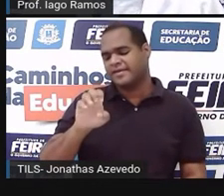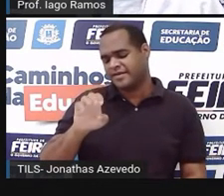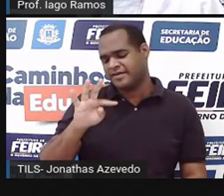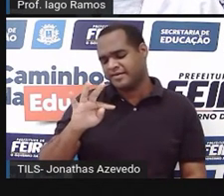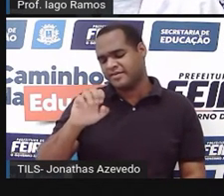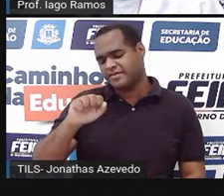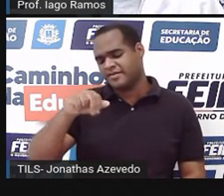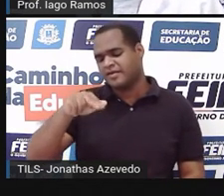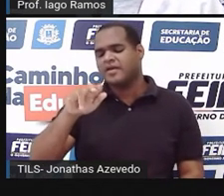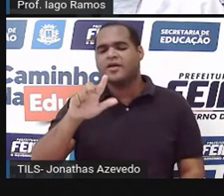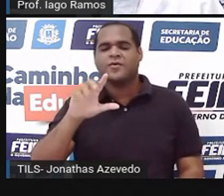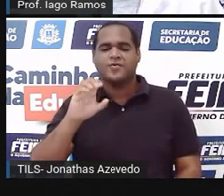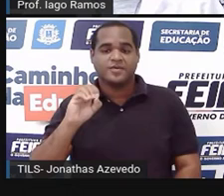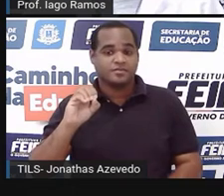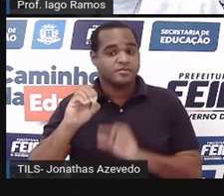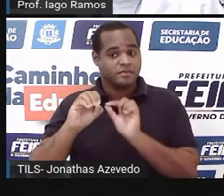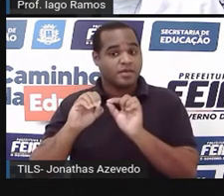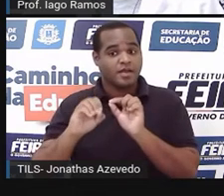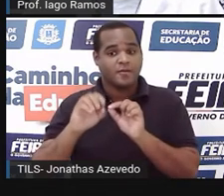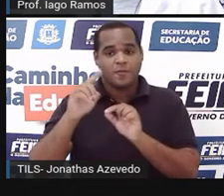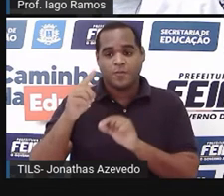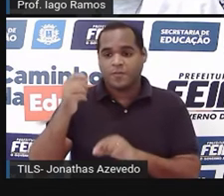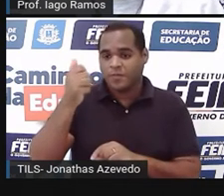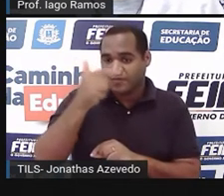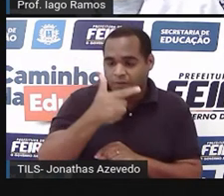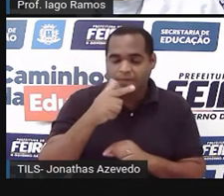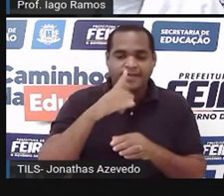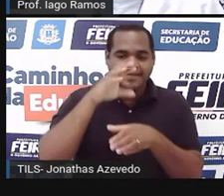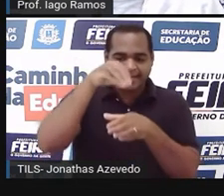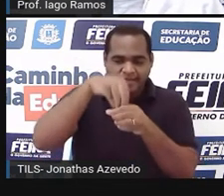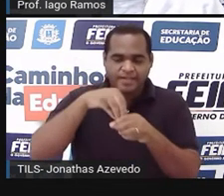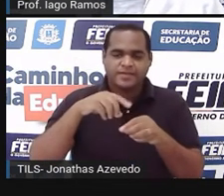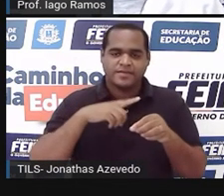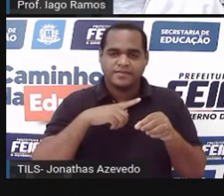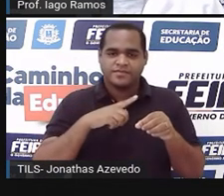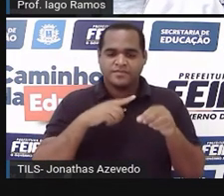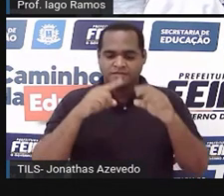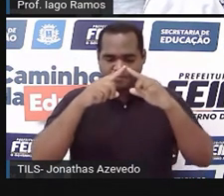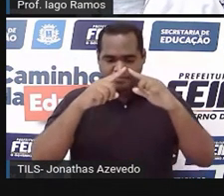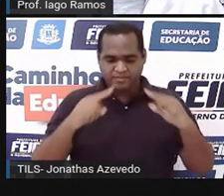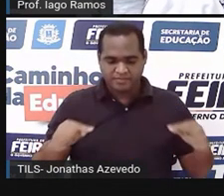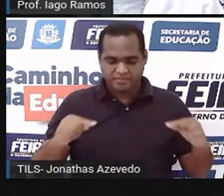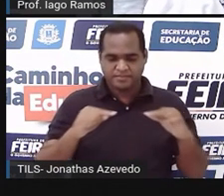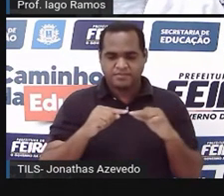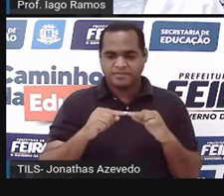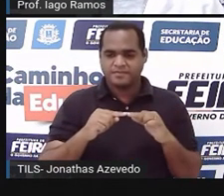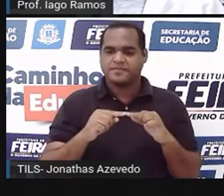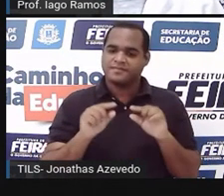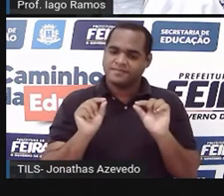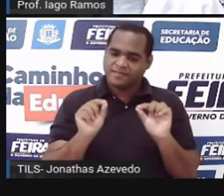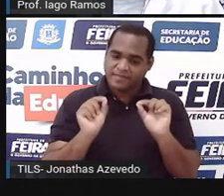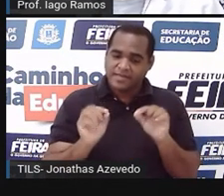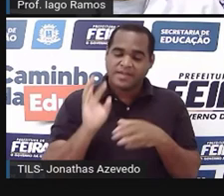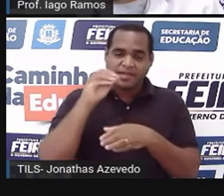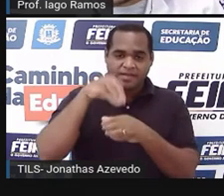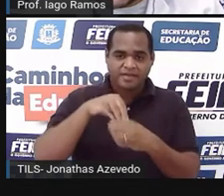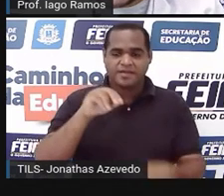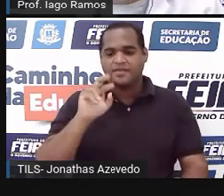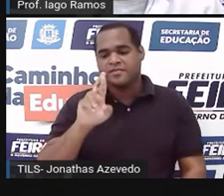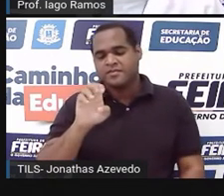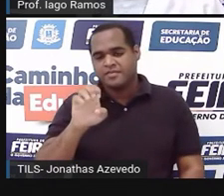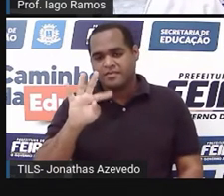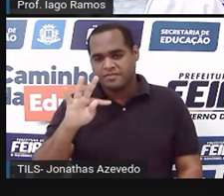porque um dos seus ângulos internos, um dos ângulos lá dentro é um ângulo reto